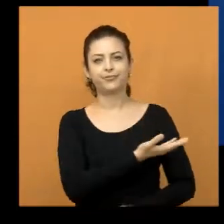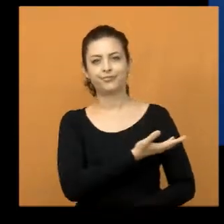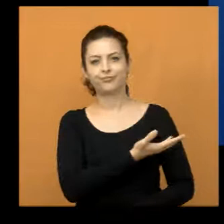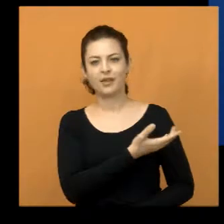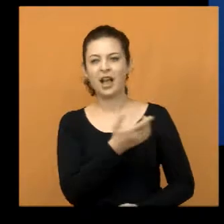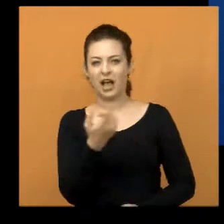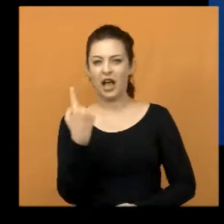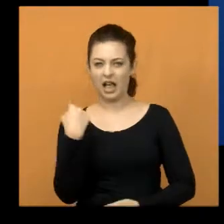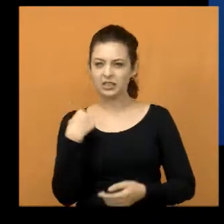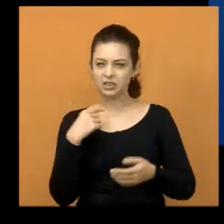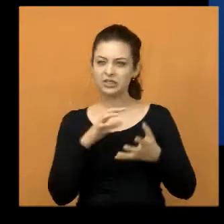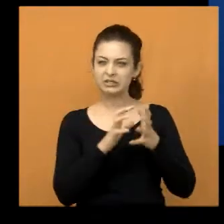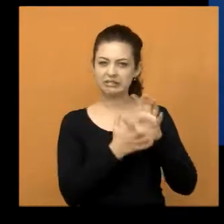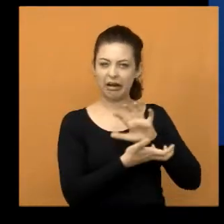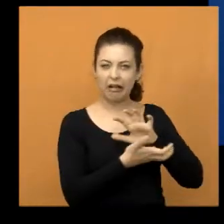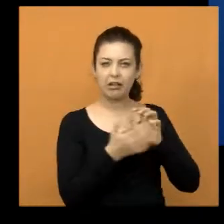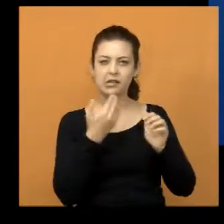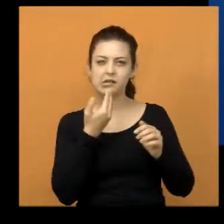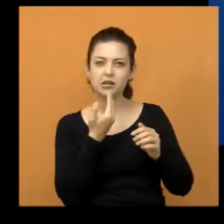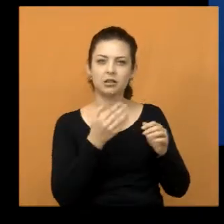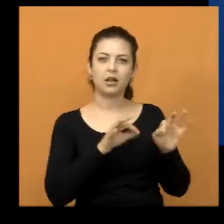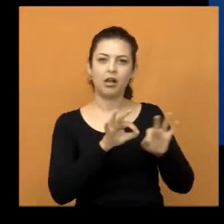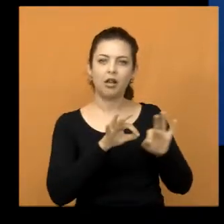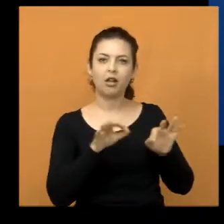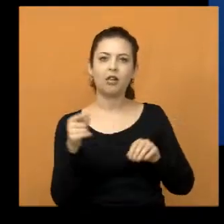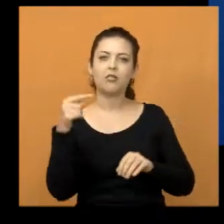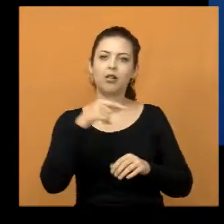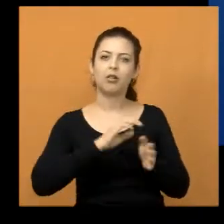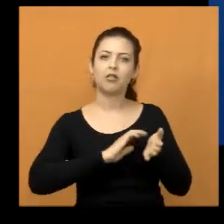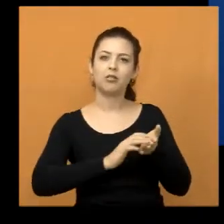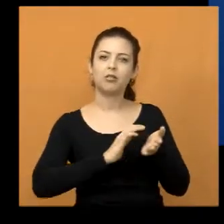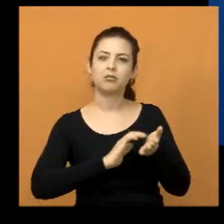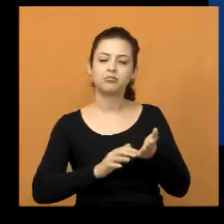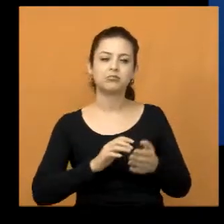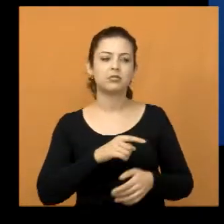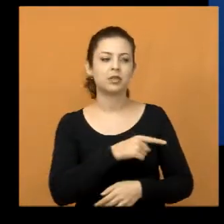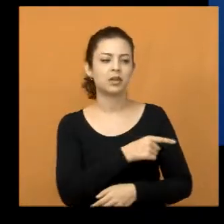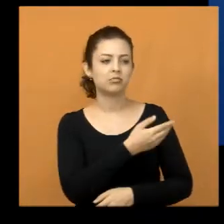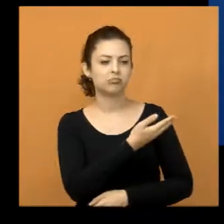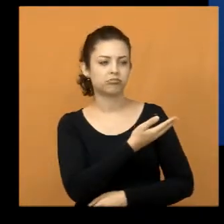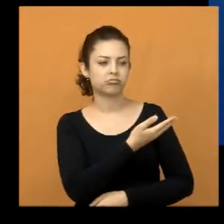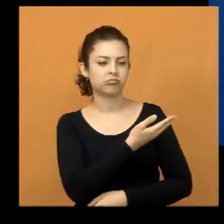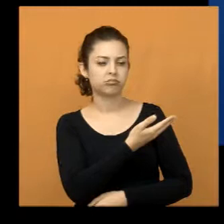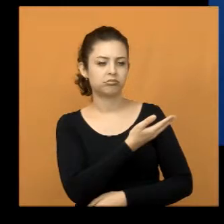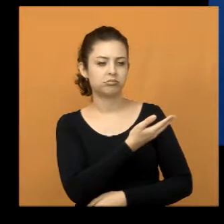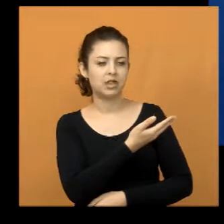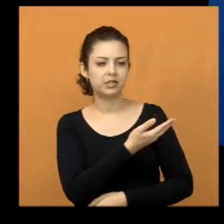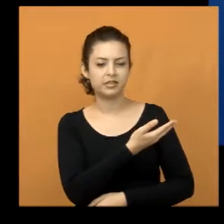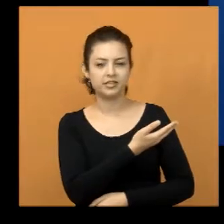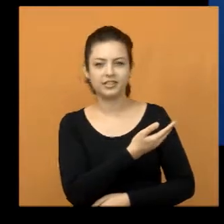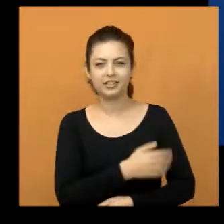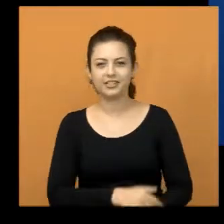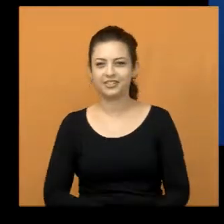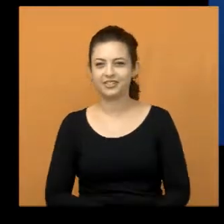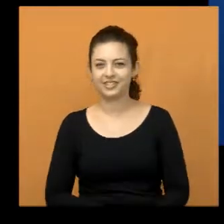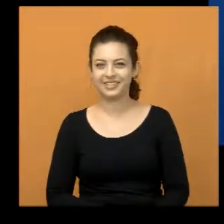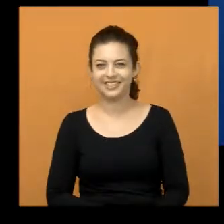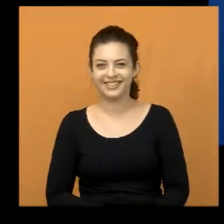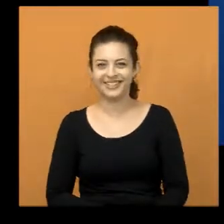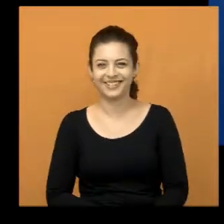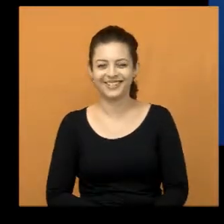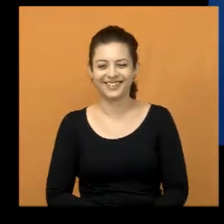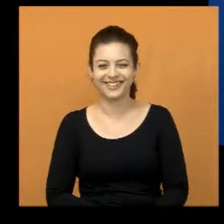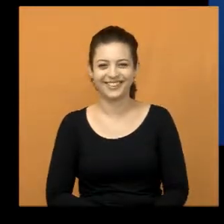detonado, então a mobilidade foi lá, deu uma ajeitada nele lá, fez a revitalização do ponto de ônibus. Quero agradecer aqui ao secretário Edinho,